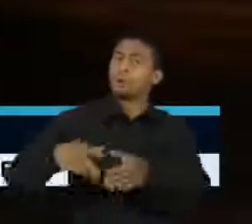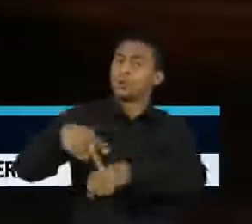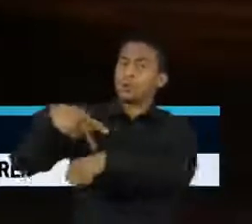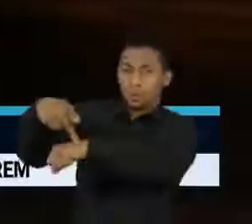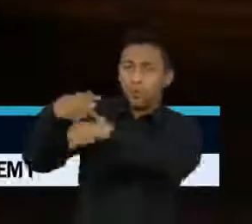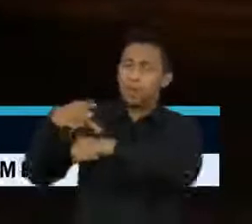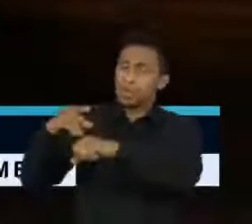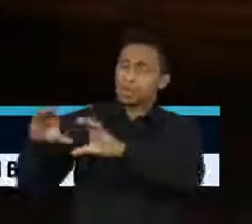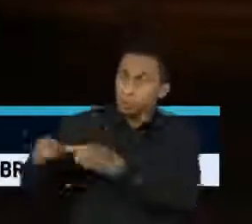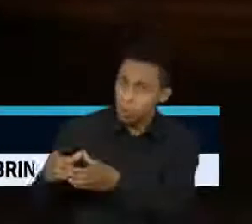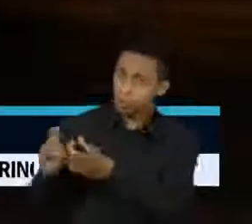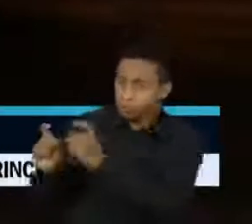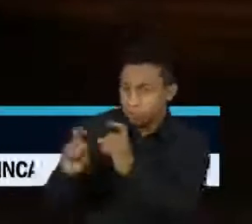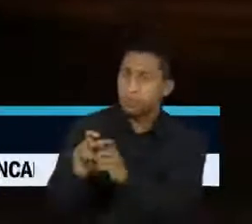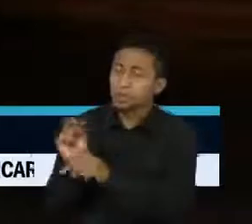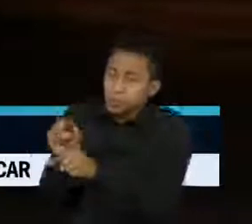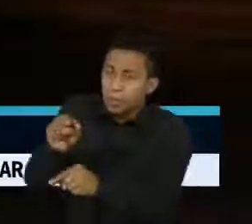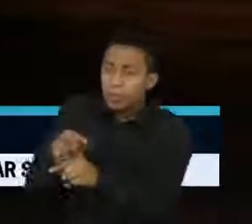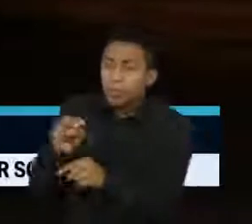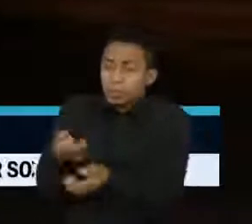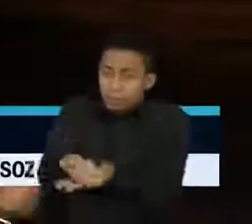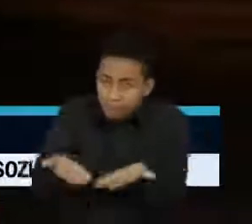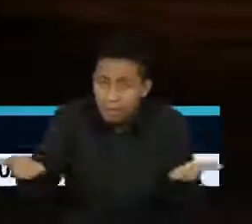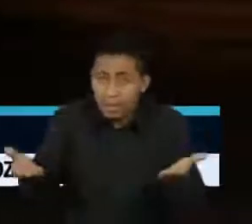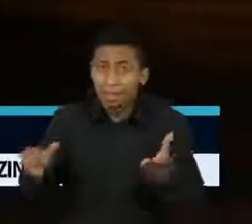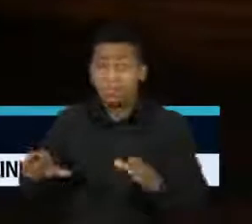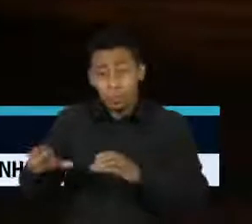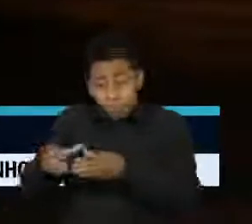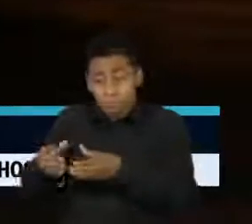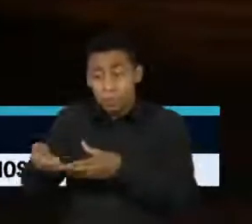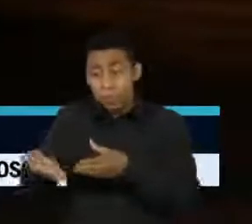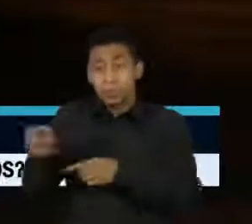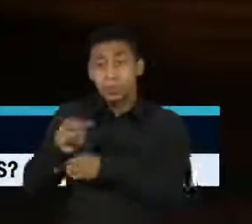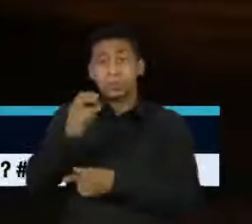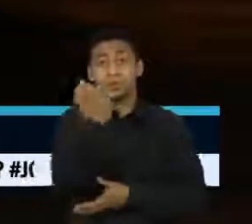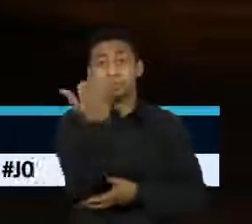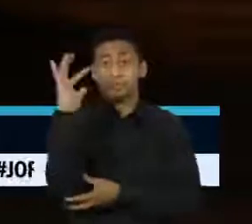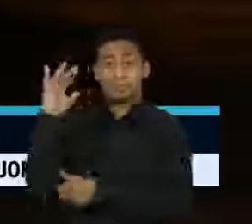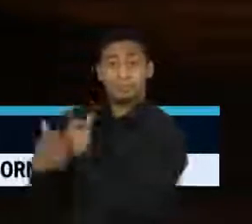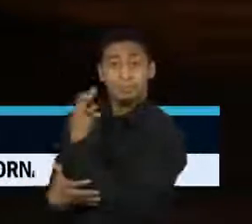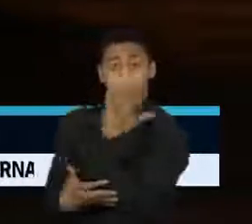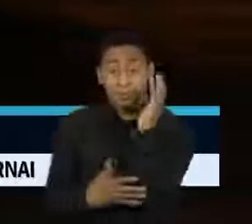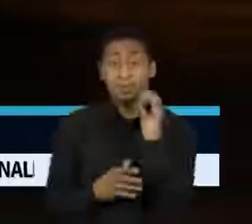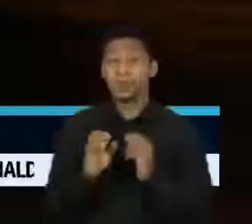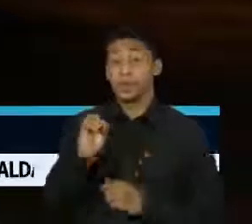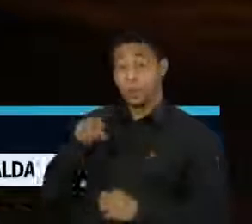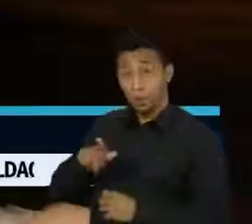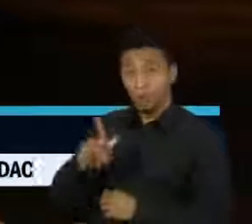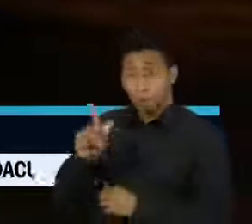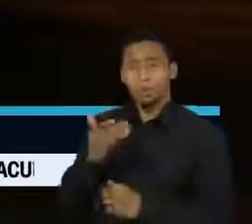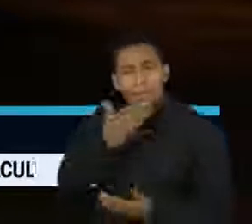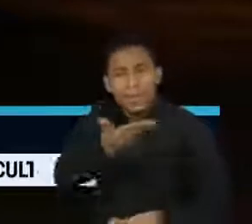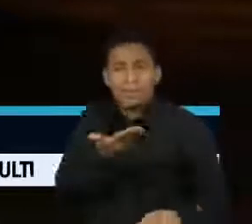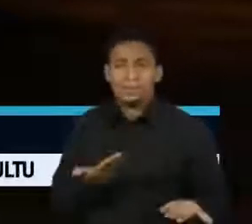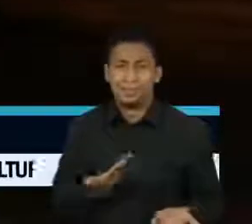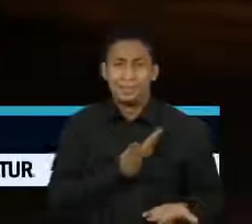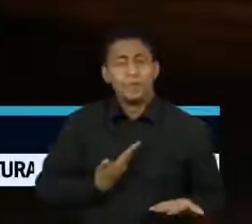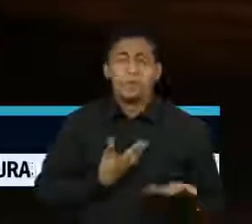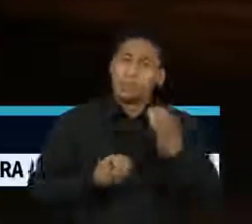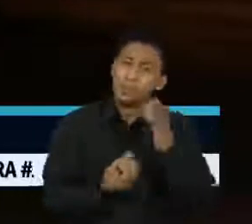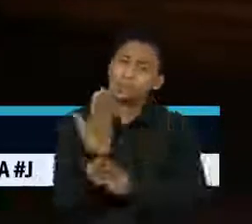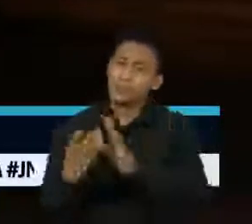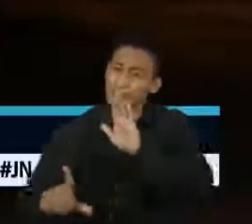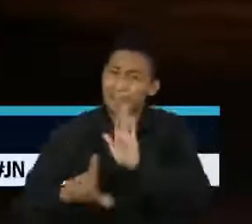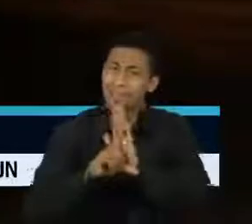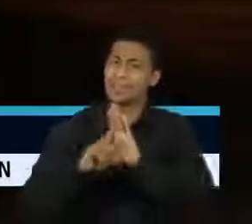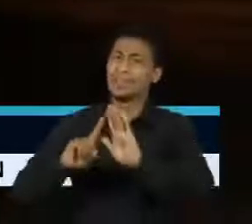a adoção de medidas para proteger a vida dos ambientalistas. A ONG também pede que os governos criem leis e